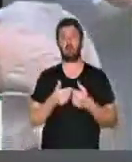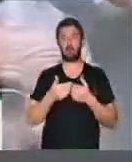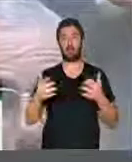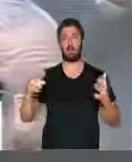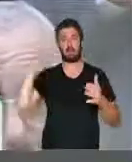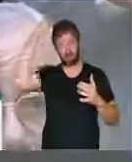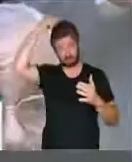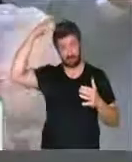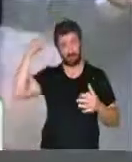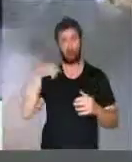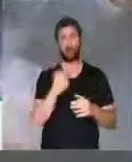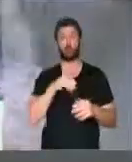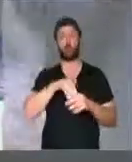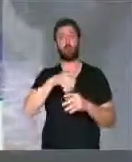sacramentado. O nosso voto é não.